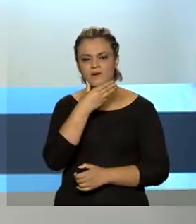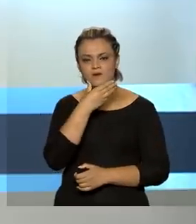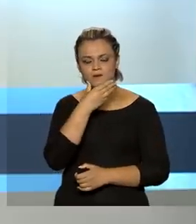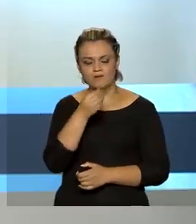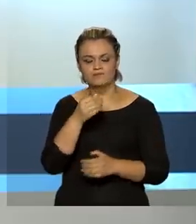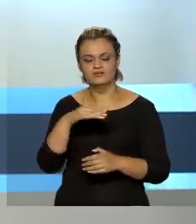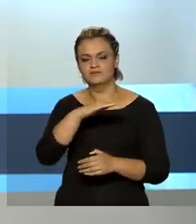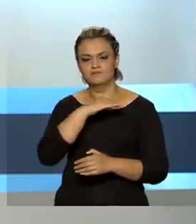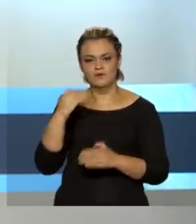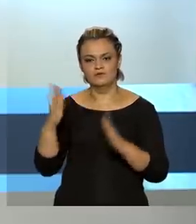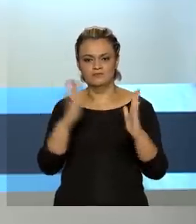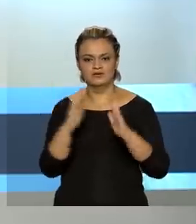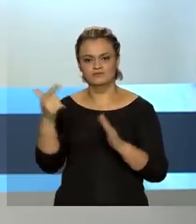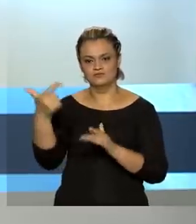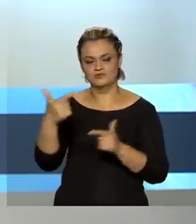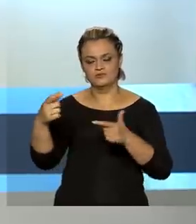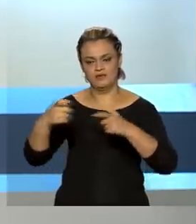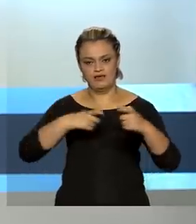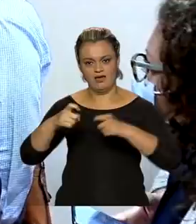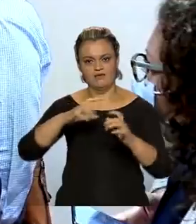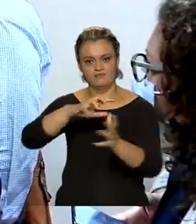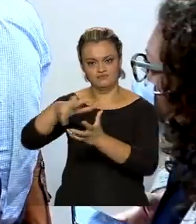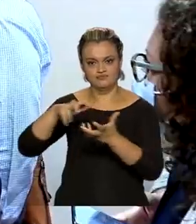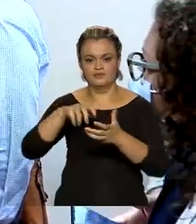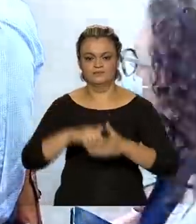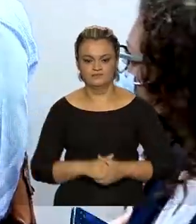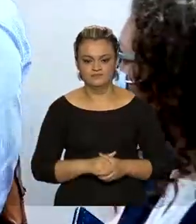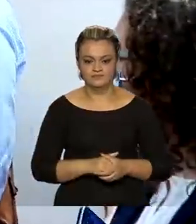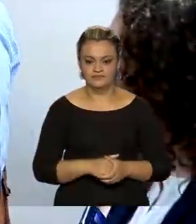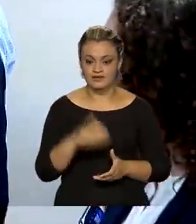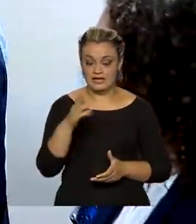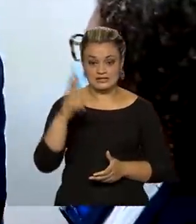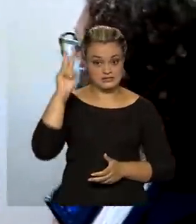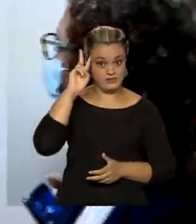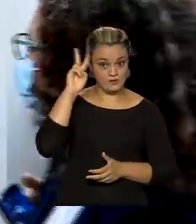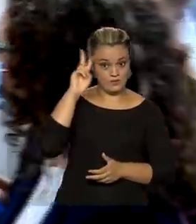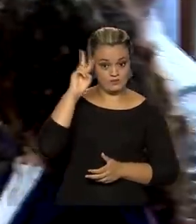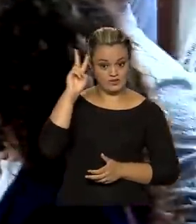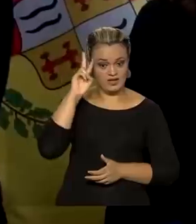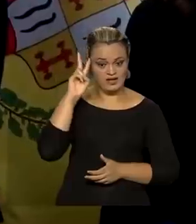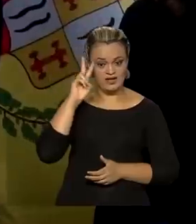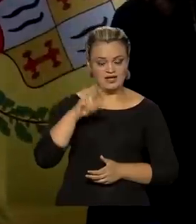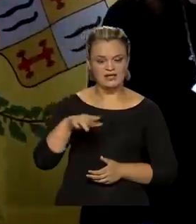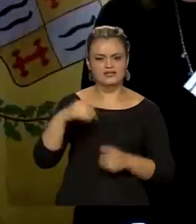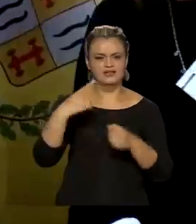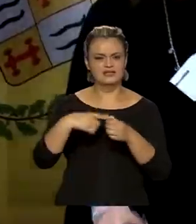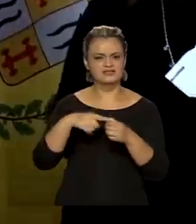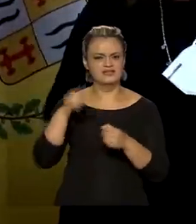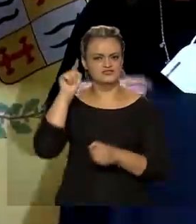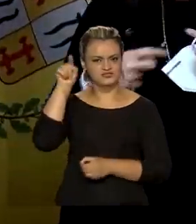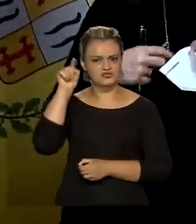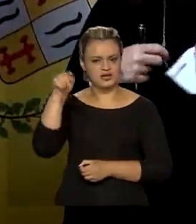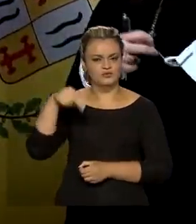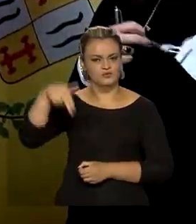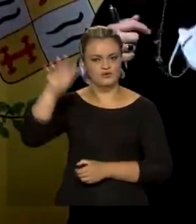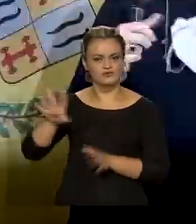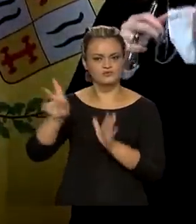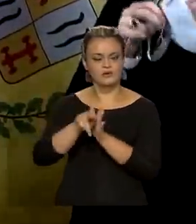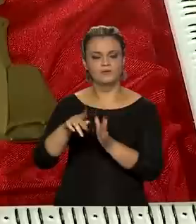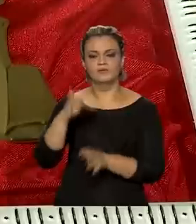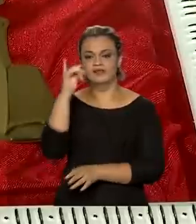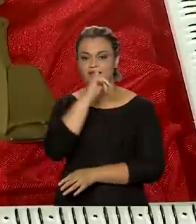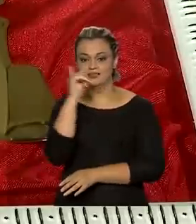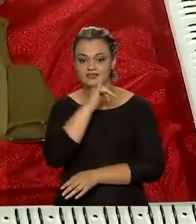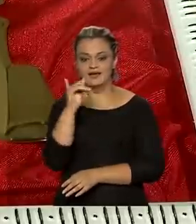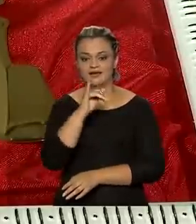brasileiros mortos na Segunda Guerra Mundial. Já nesta segunda-feira, em Anguilara, Veneta, no norte italiano, o